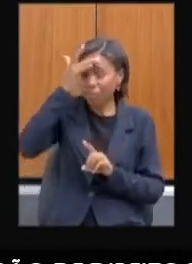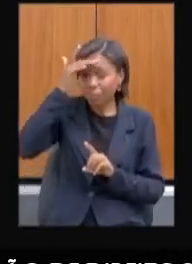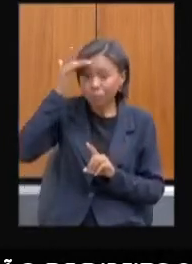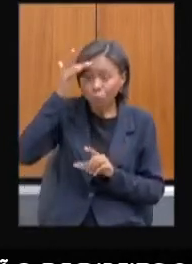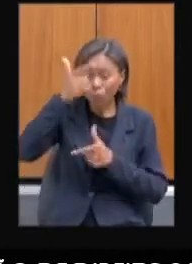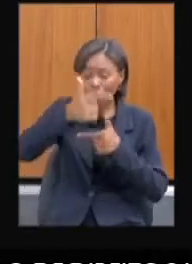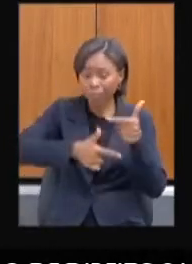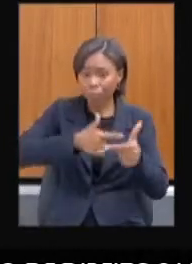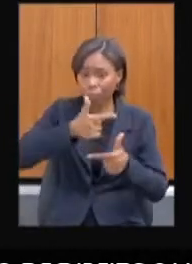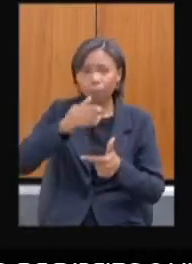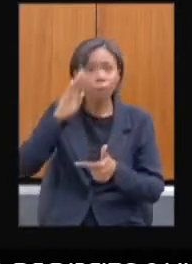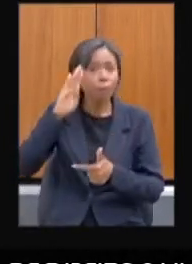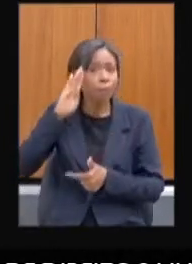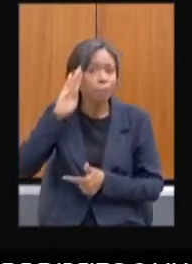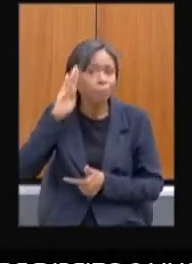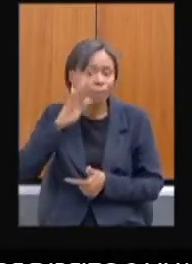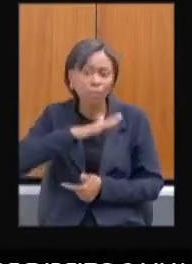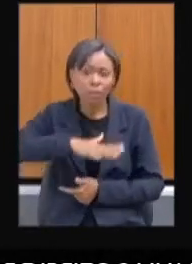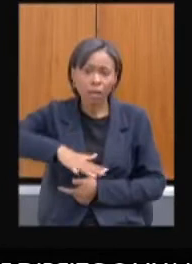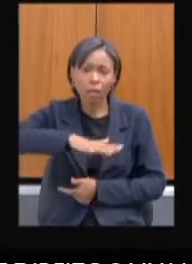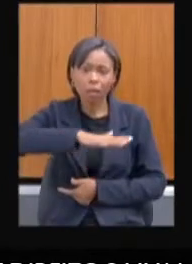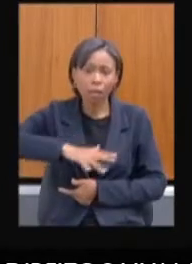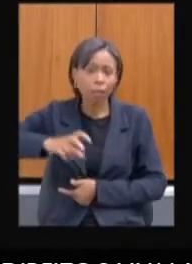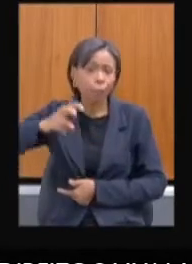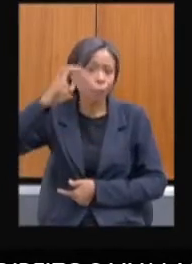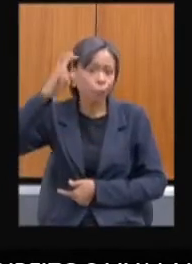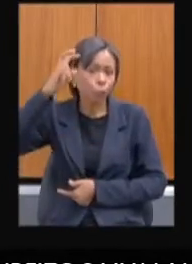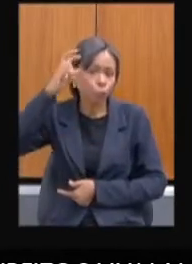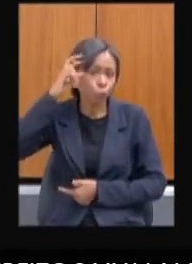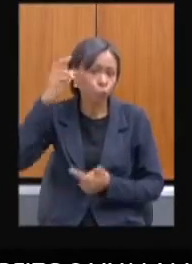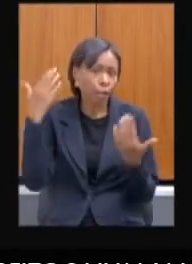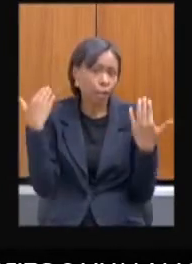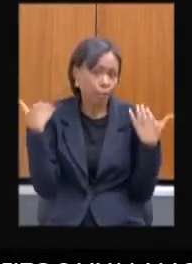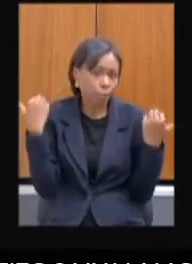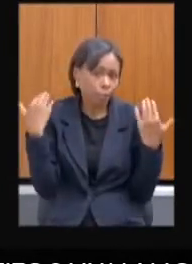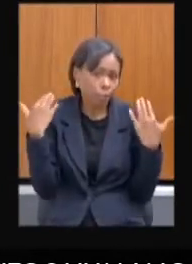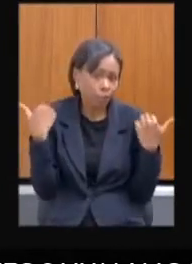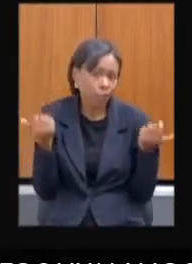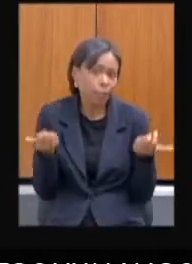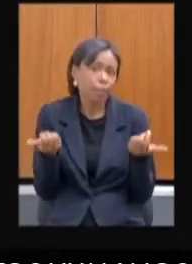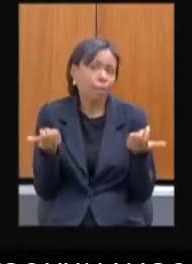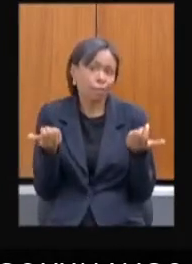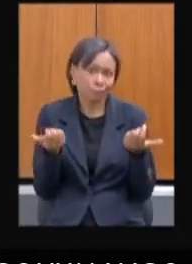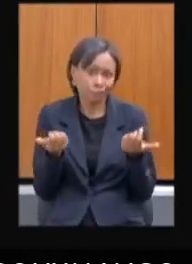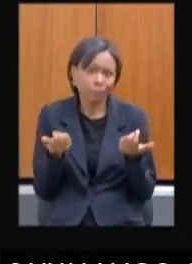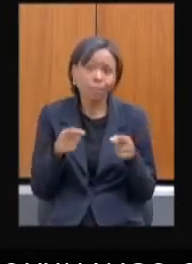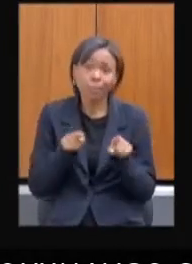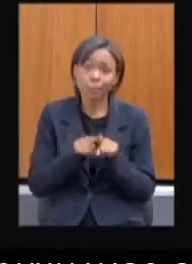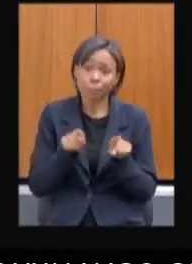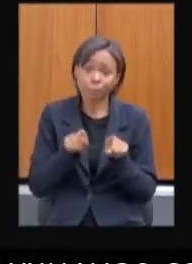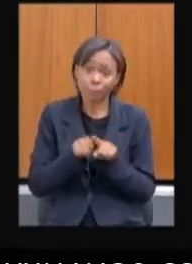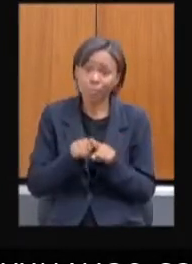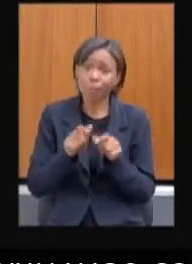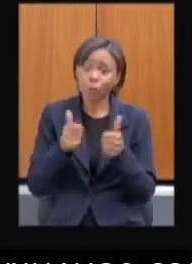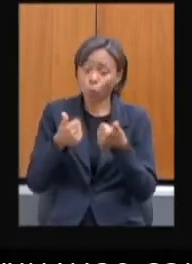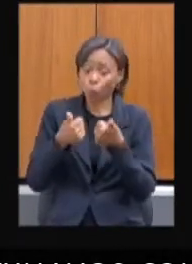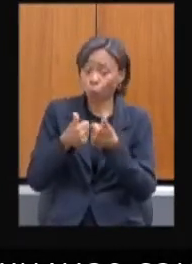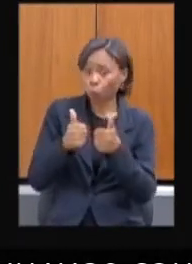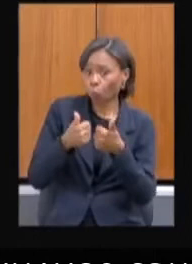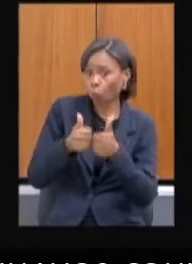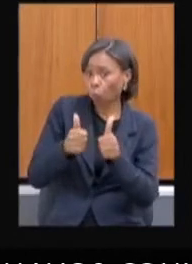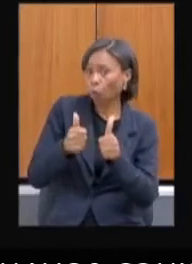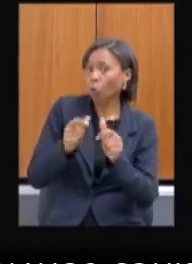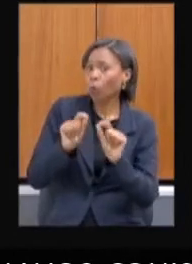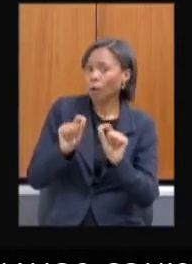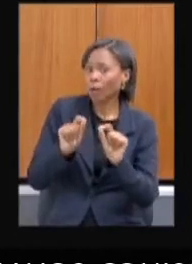da cultura, do lazer e do entretenimento e também do transporte escolar foram um dos